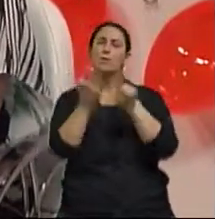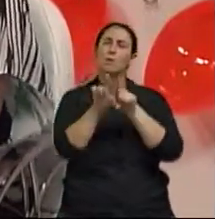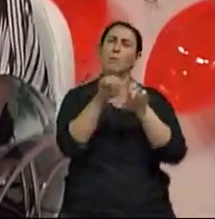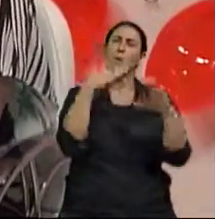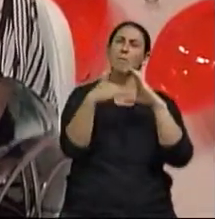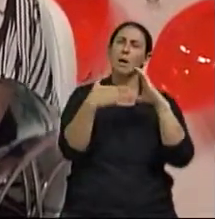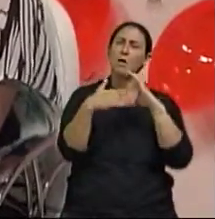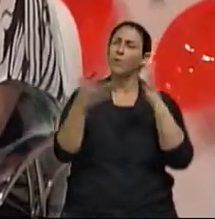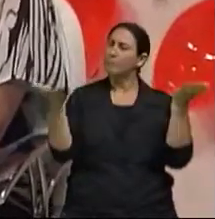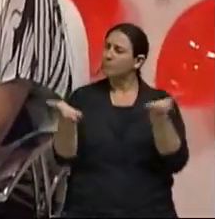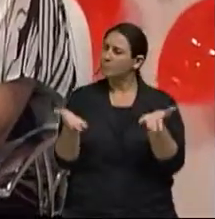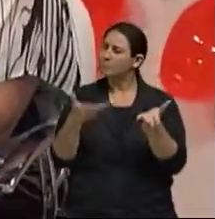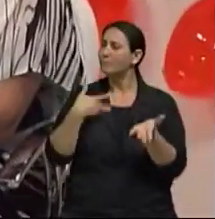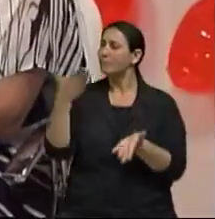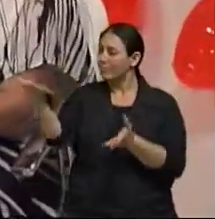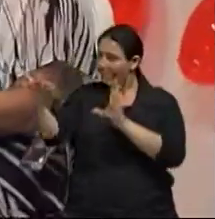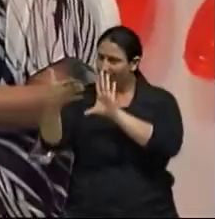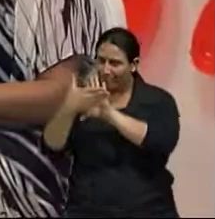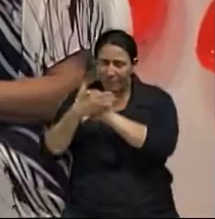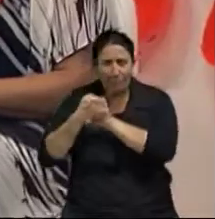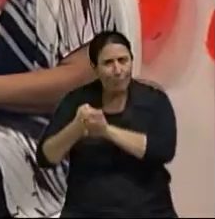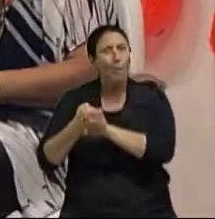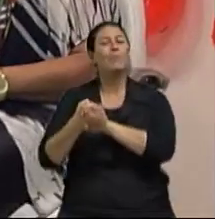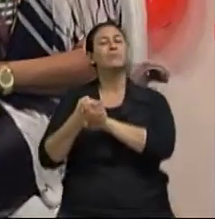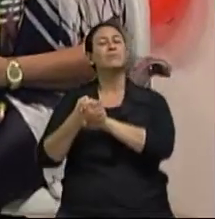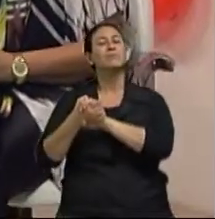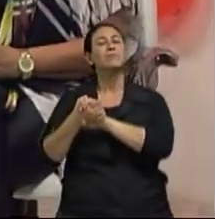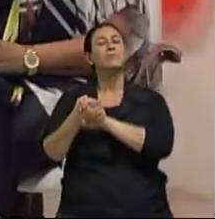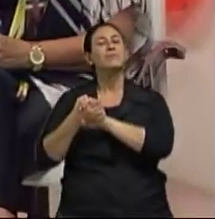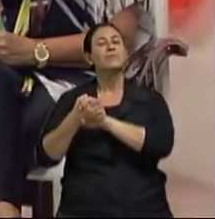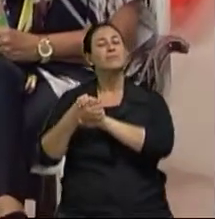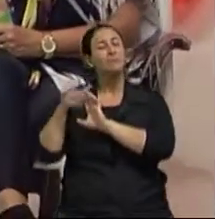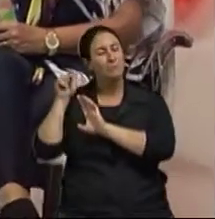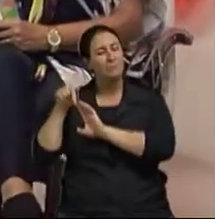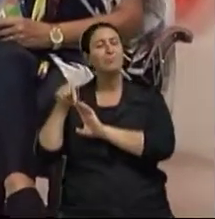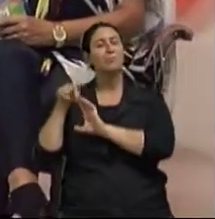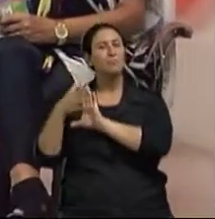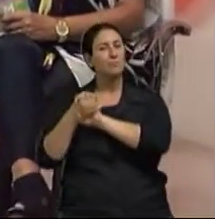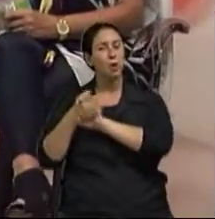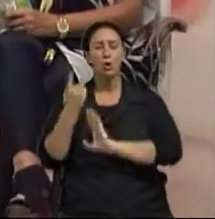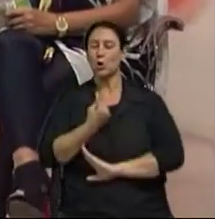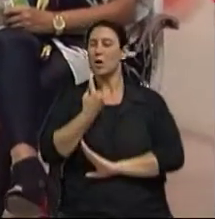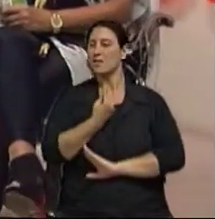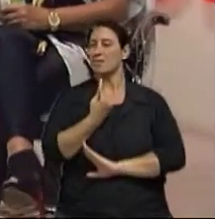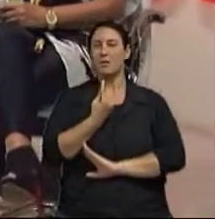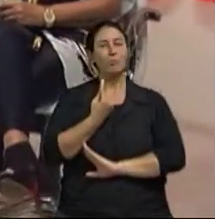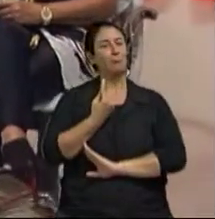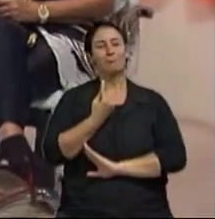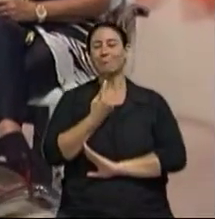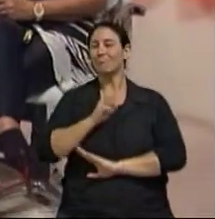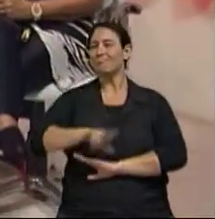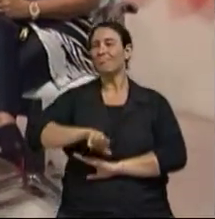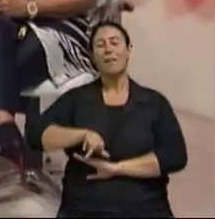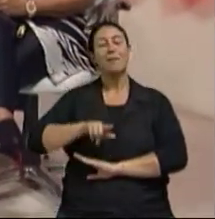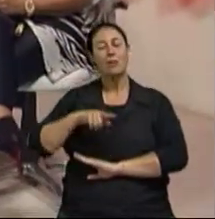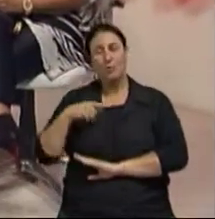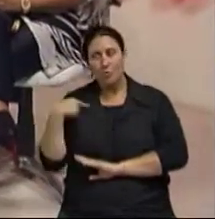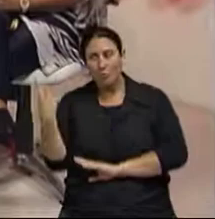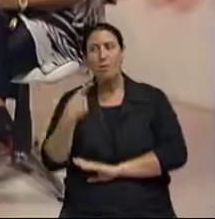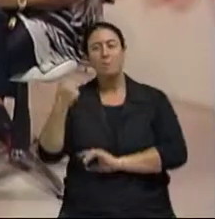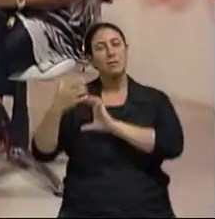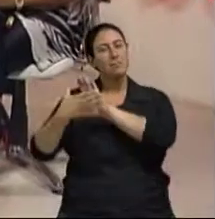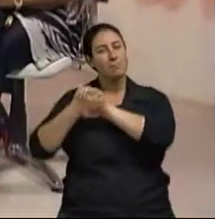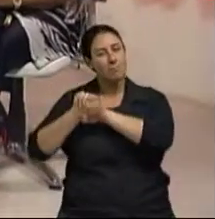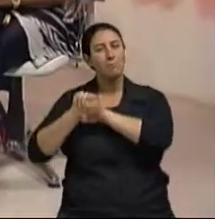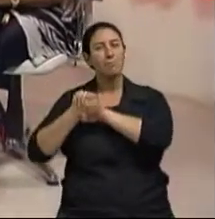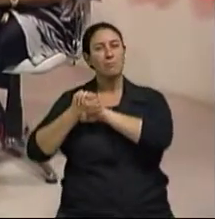nosso e-mail Professor, me dê sua mão esquerda porque a gente termina de mãos dadas Porque sozinho a gente não é ninguém, planeta De mãos dadas,